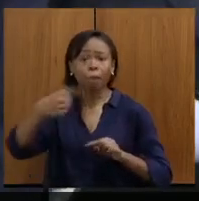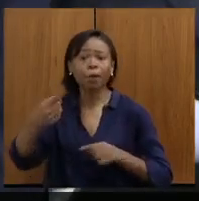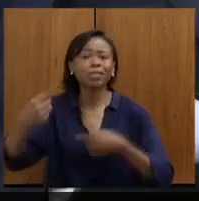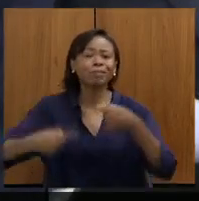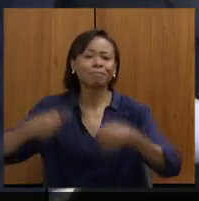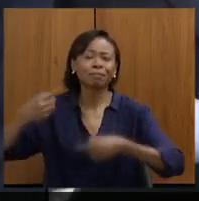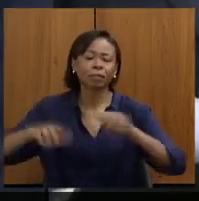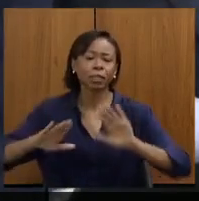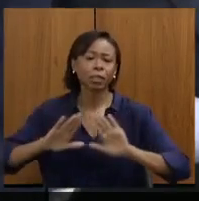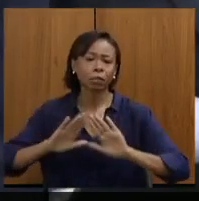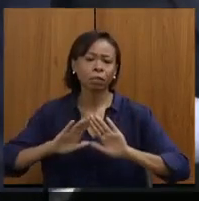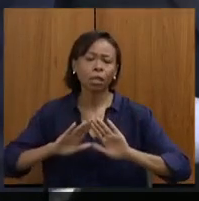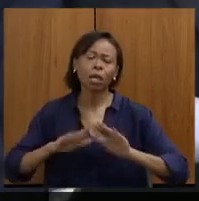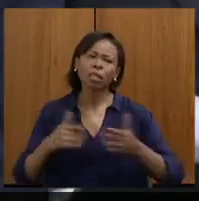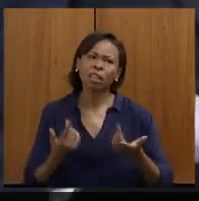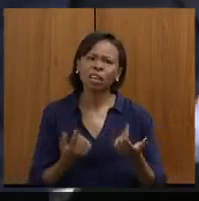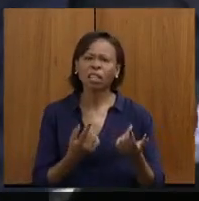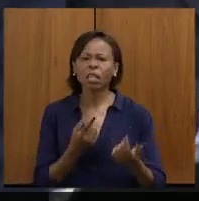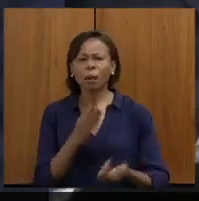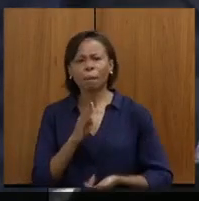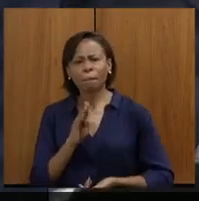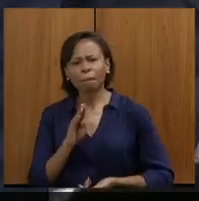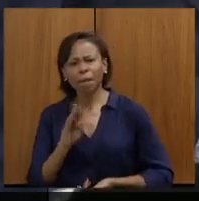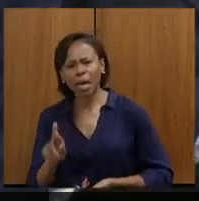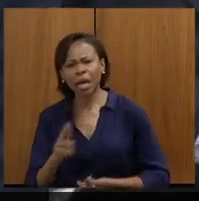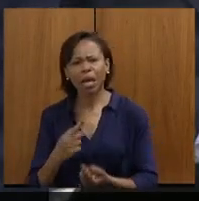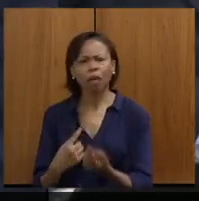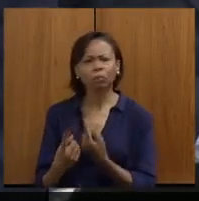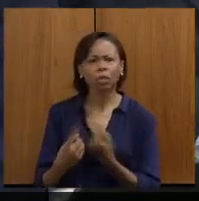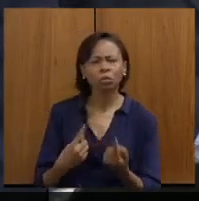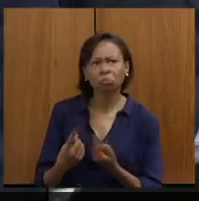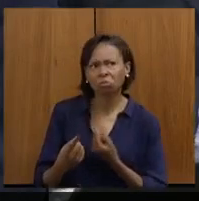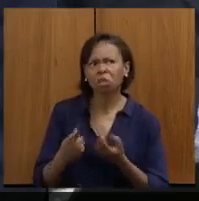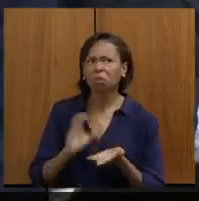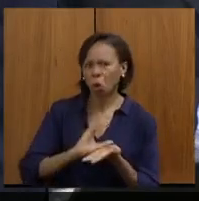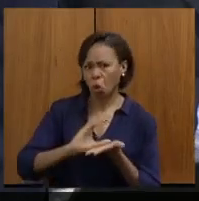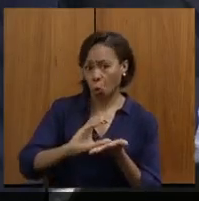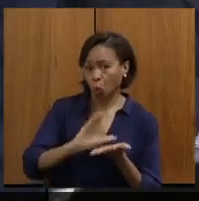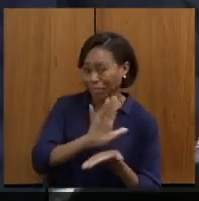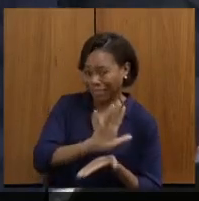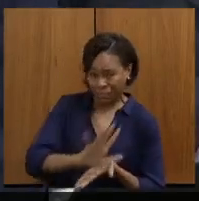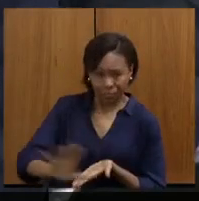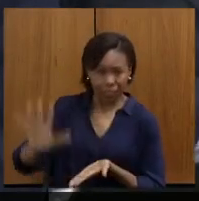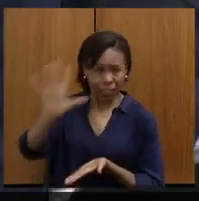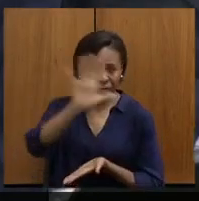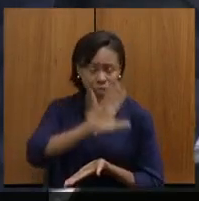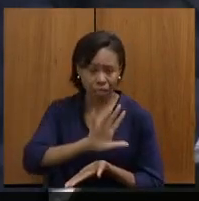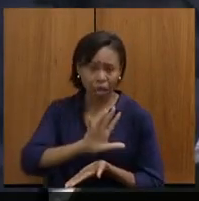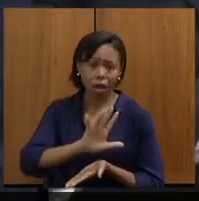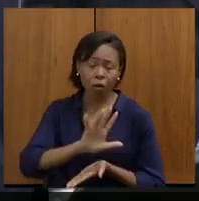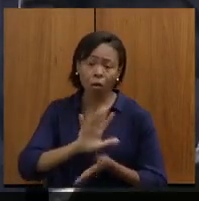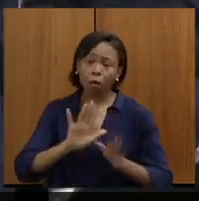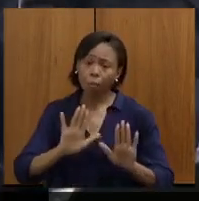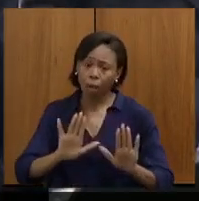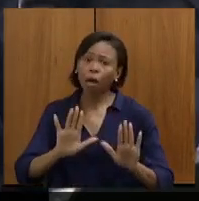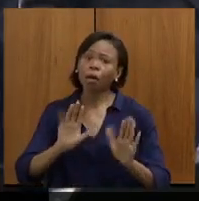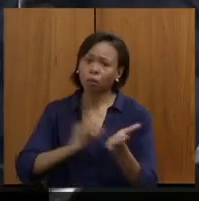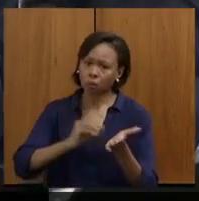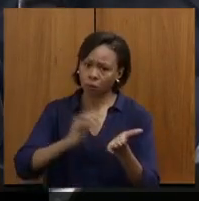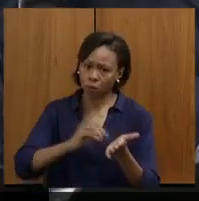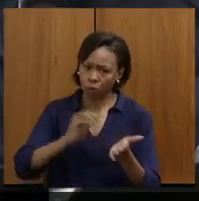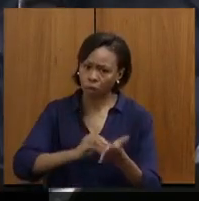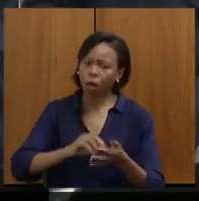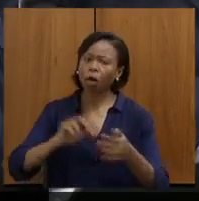infelizmente, no caso das rodovias, veio um recurso genérico, então, cabe ainda muita discussão a respeito